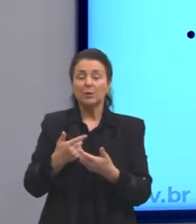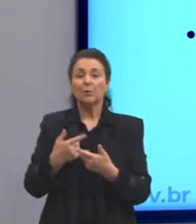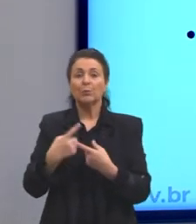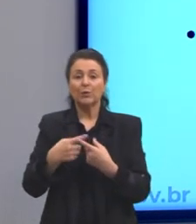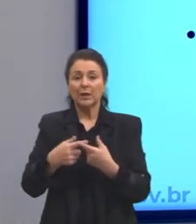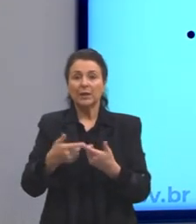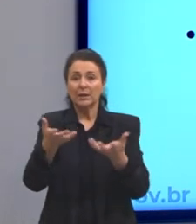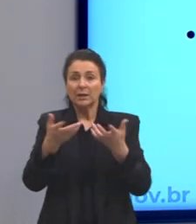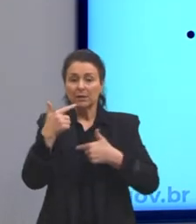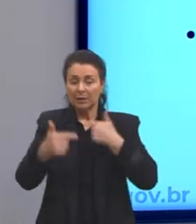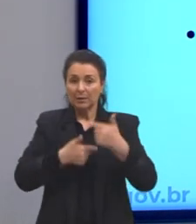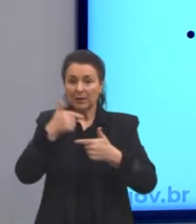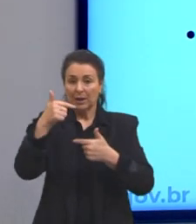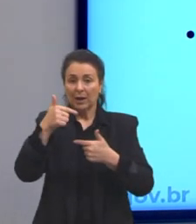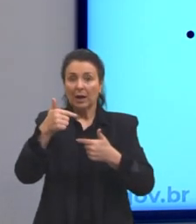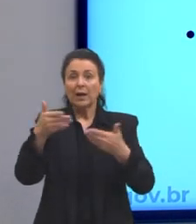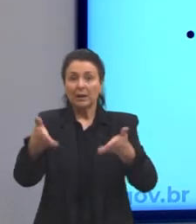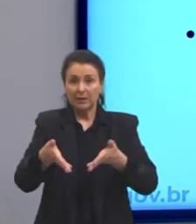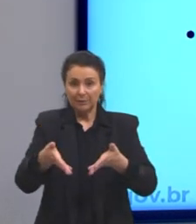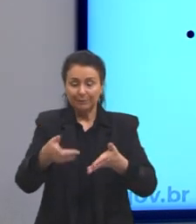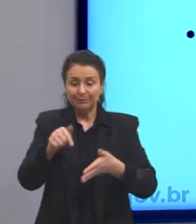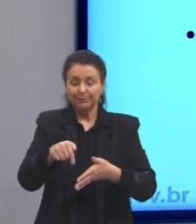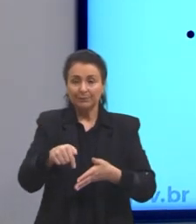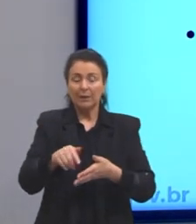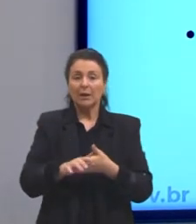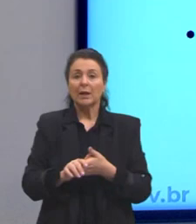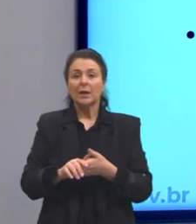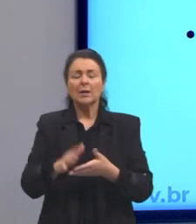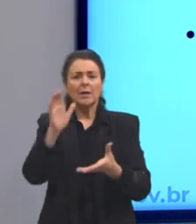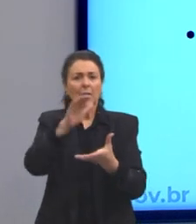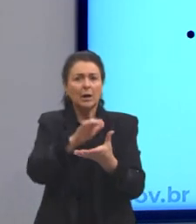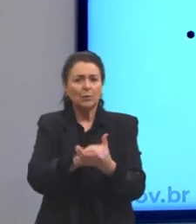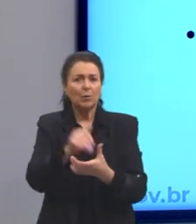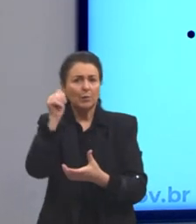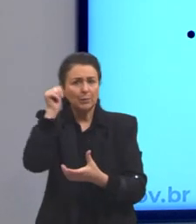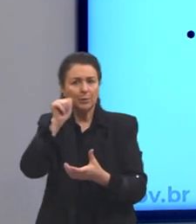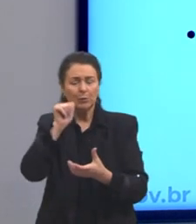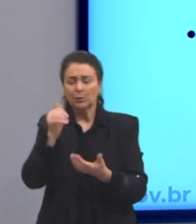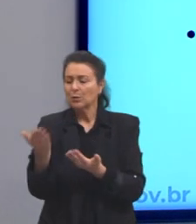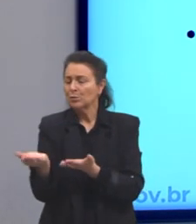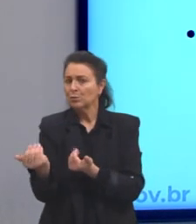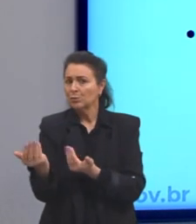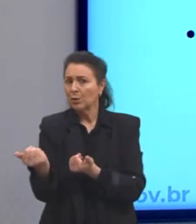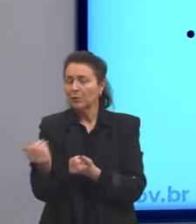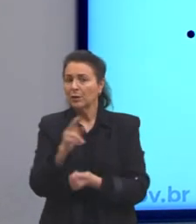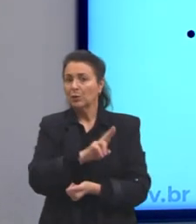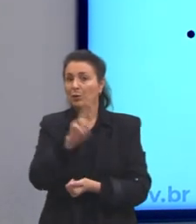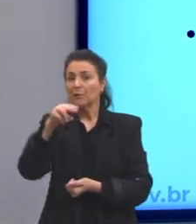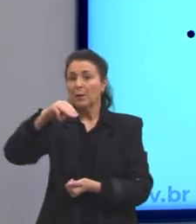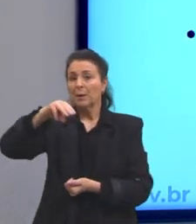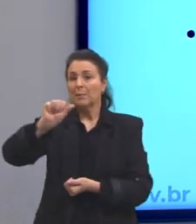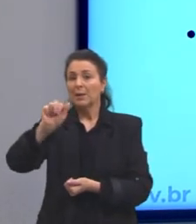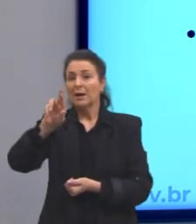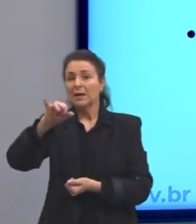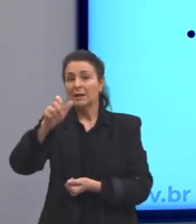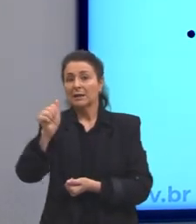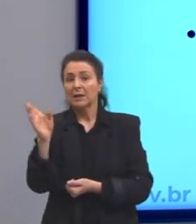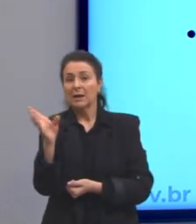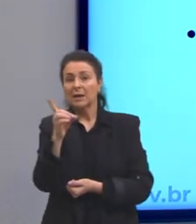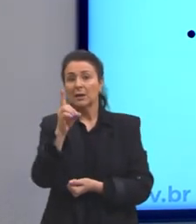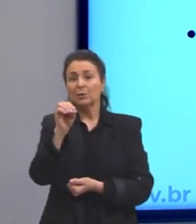Uma jovem muito jovem mesmo para ele. Era uma moça muito mais jovem do que ele, chamada Maria Doroteia